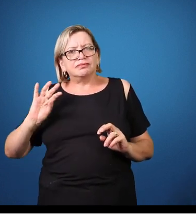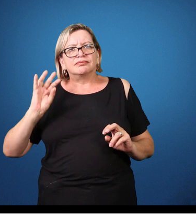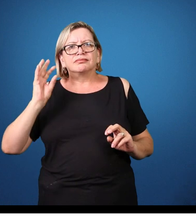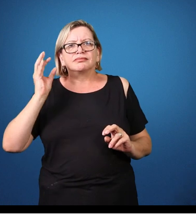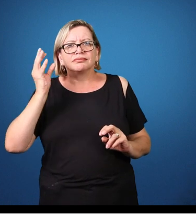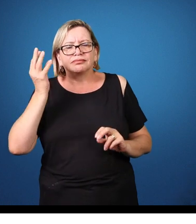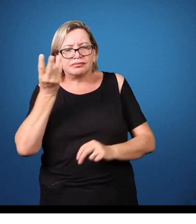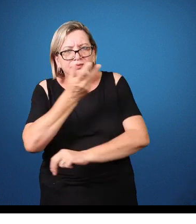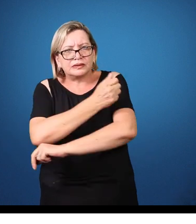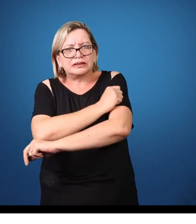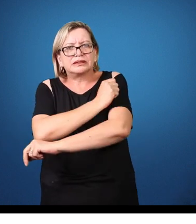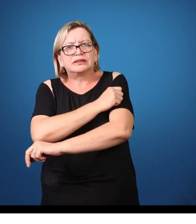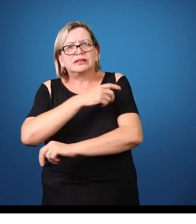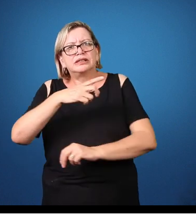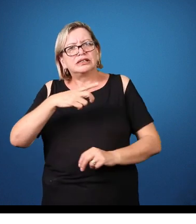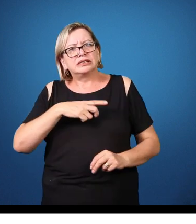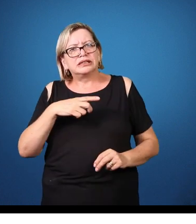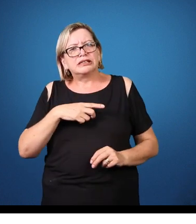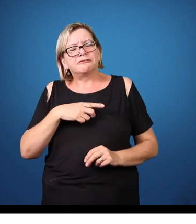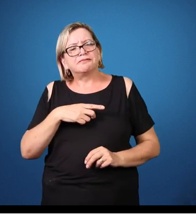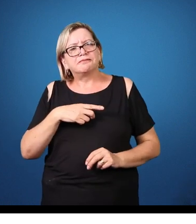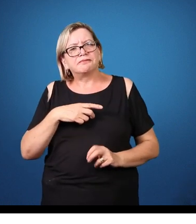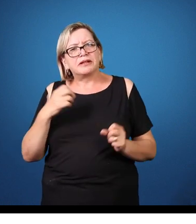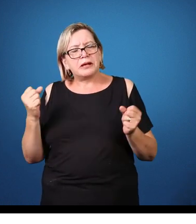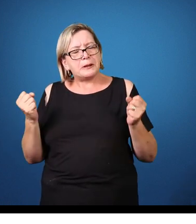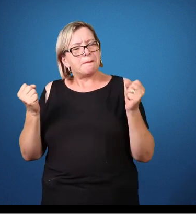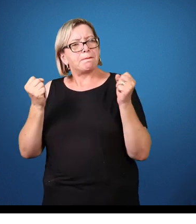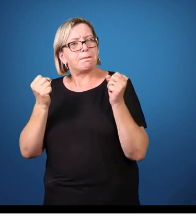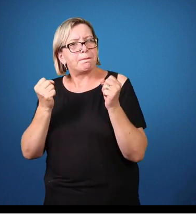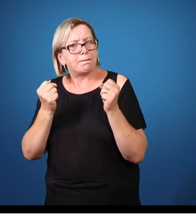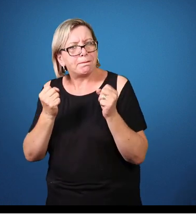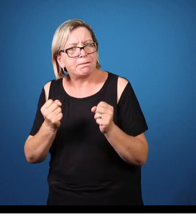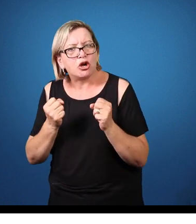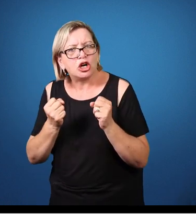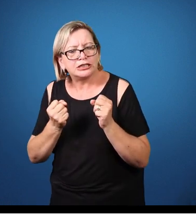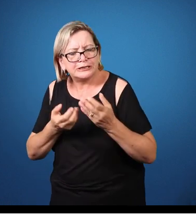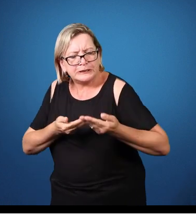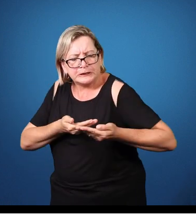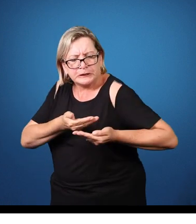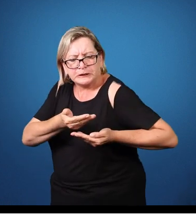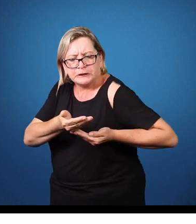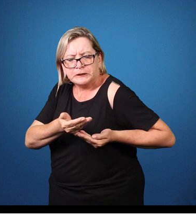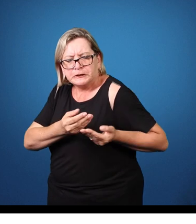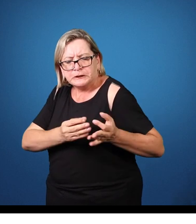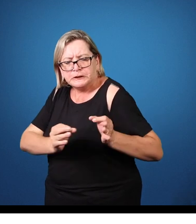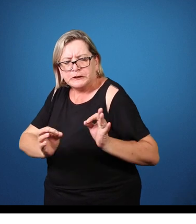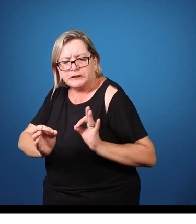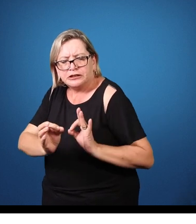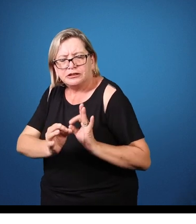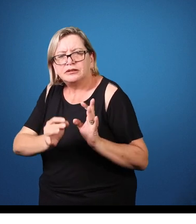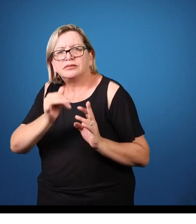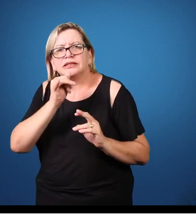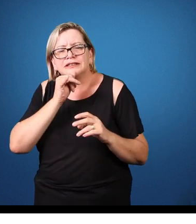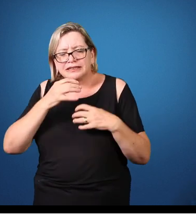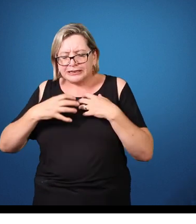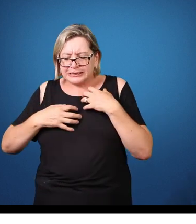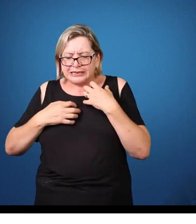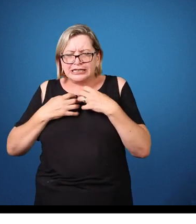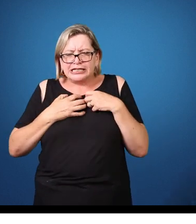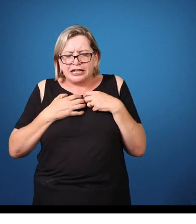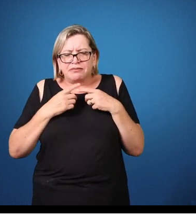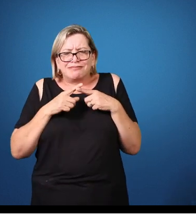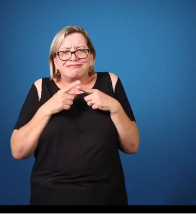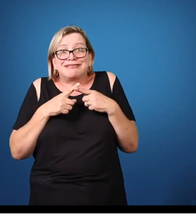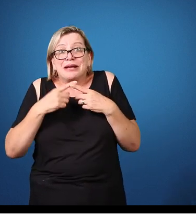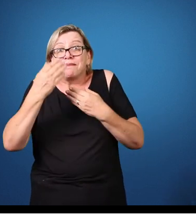manejado, né? Por exemplo, uma ansiedade frente a provas, né? Tem gente que passa